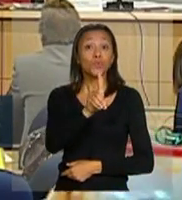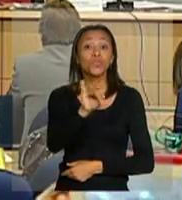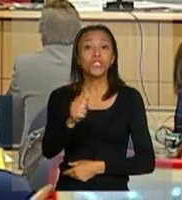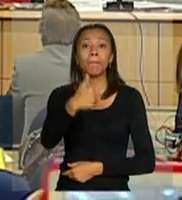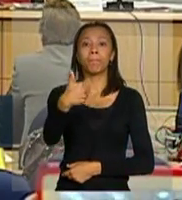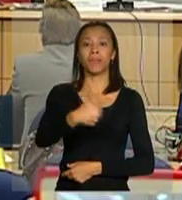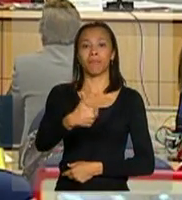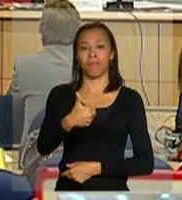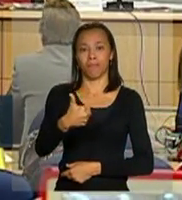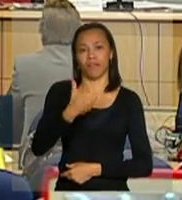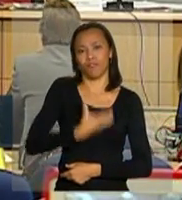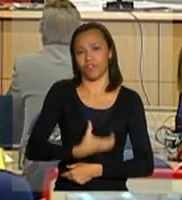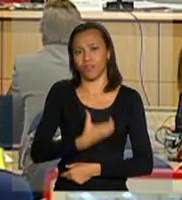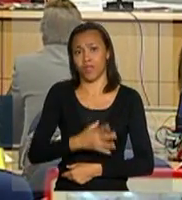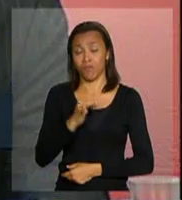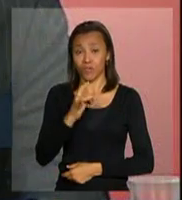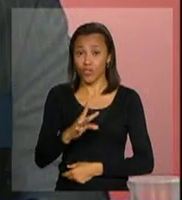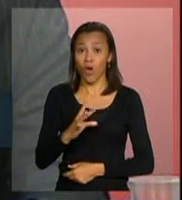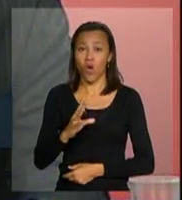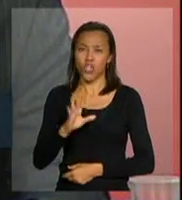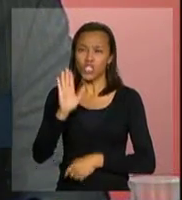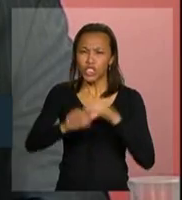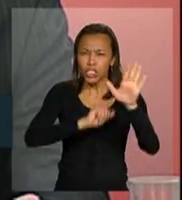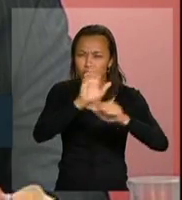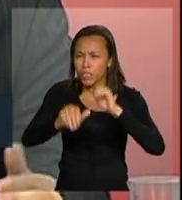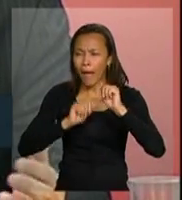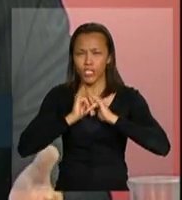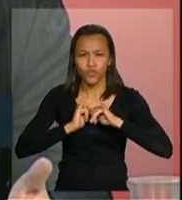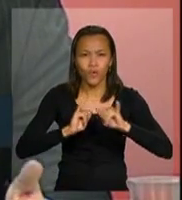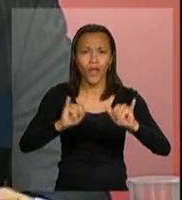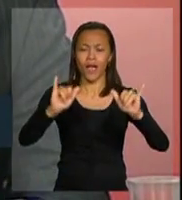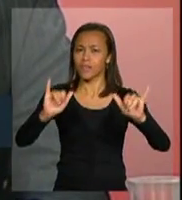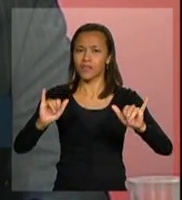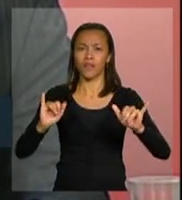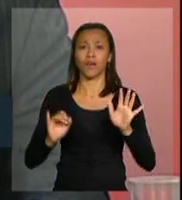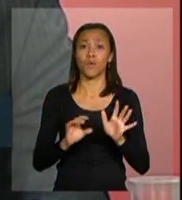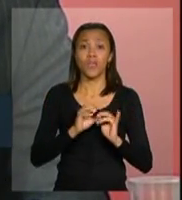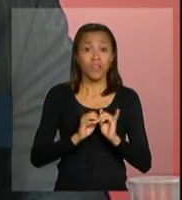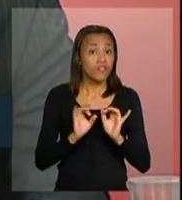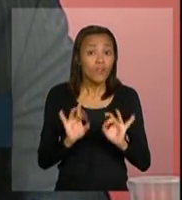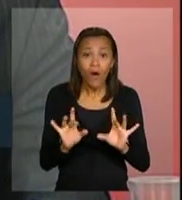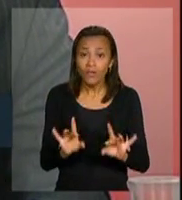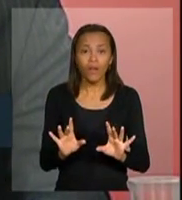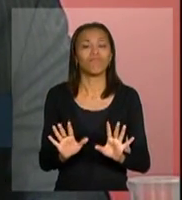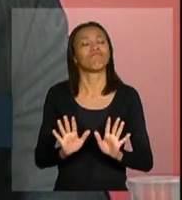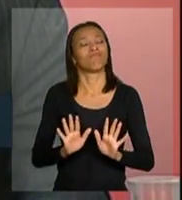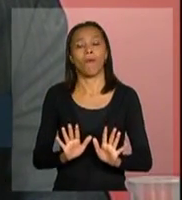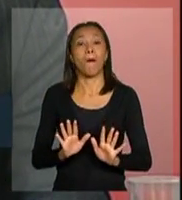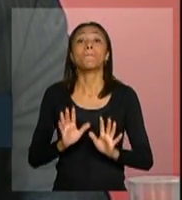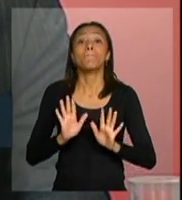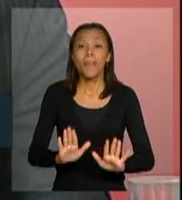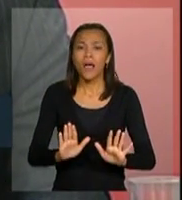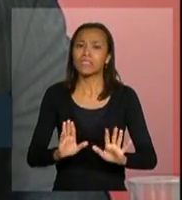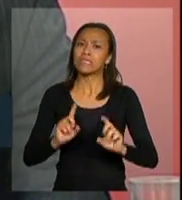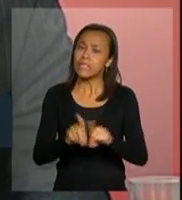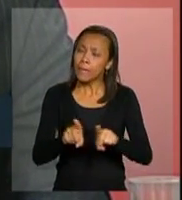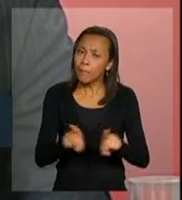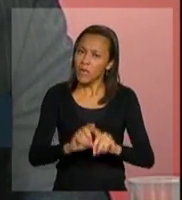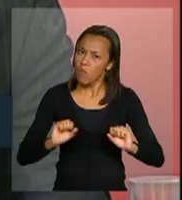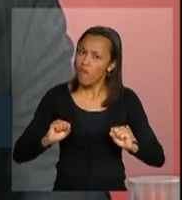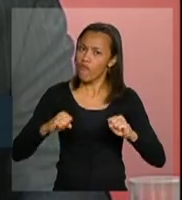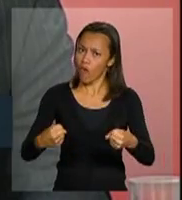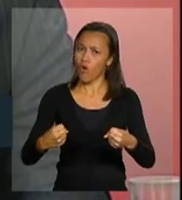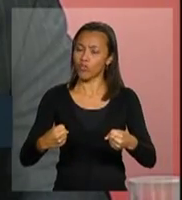apenas como um dia de reforço, de chamar a atenção, de divulgação dos dados, mas fazer uma forte ação de mobilização